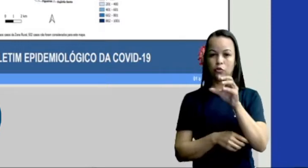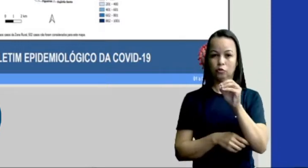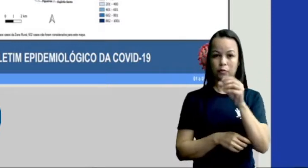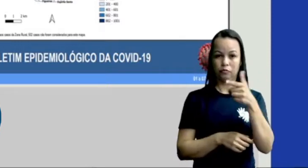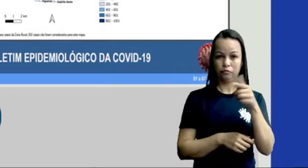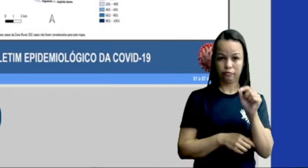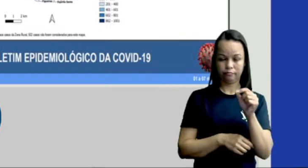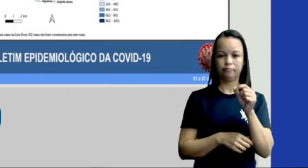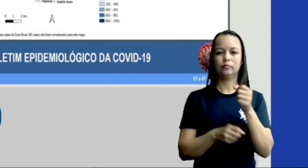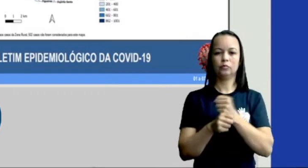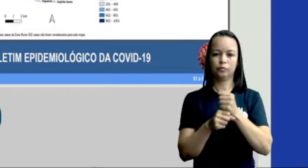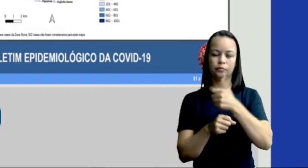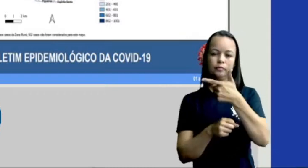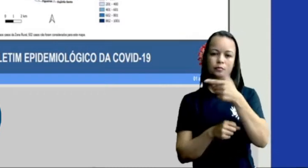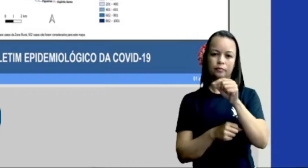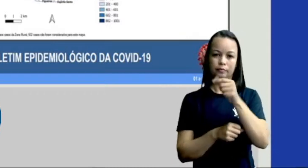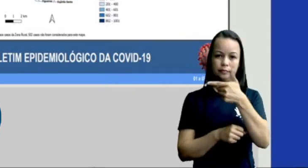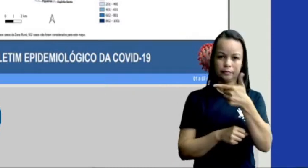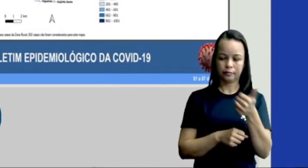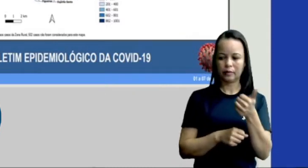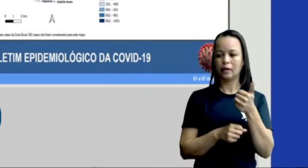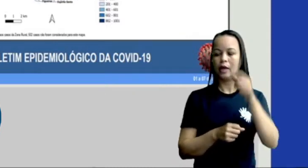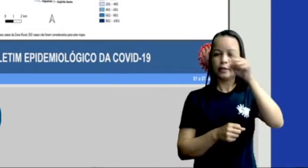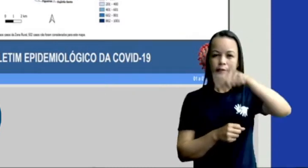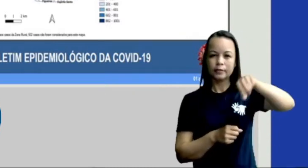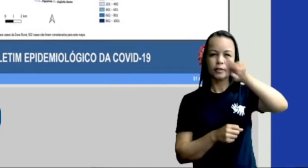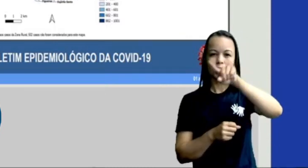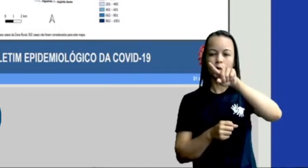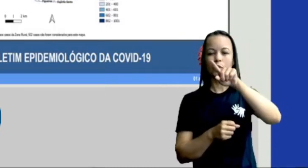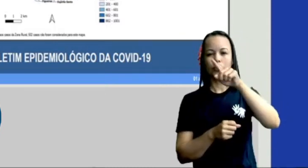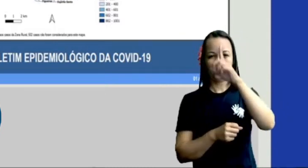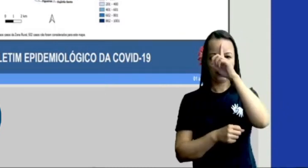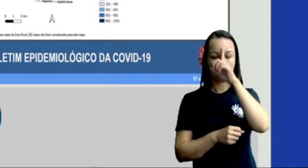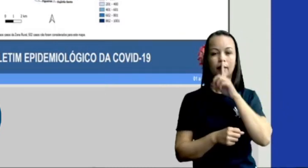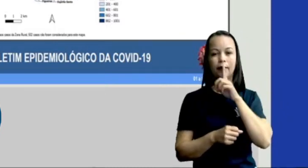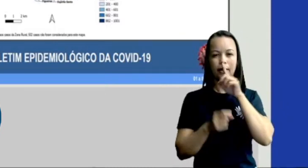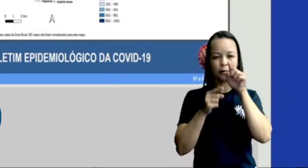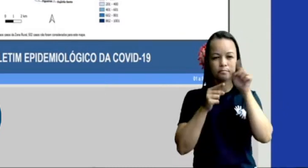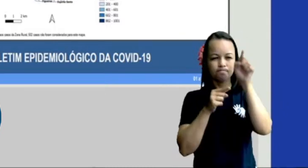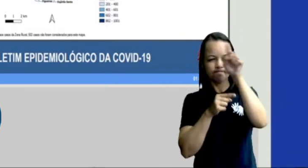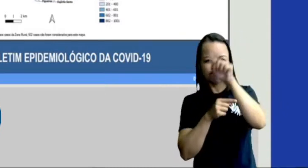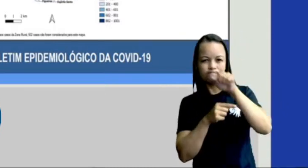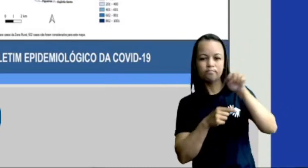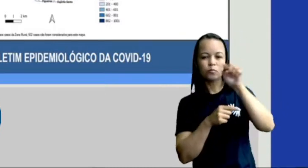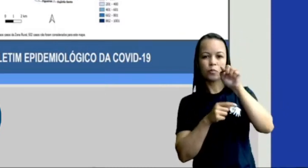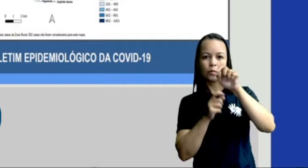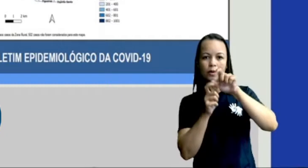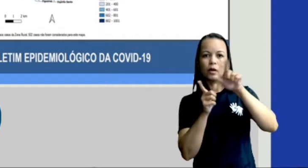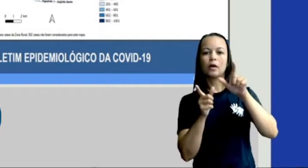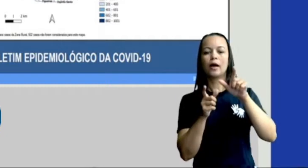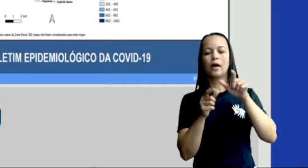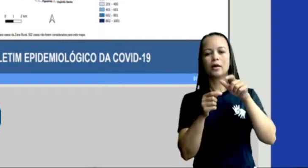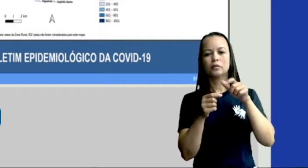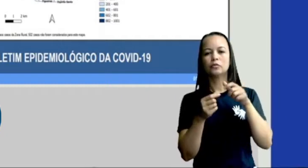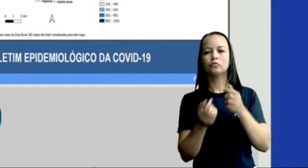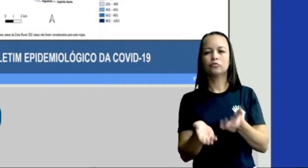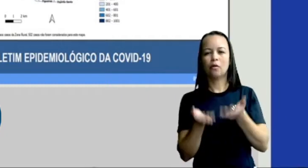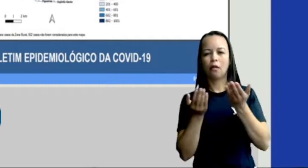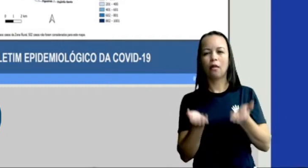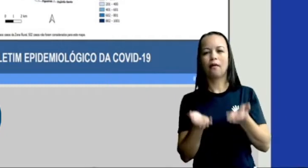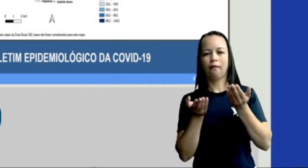vocês repararem, né, tem um círculozinho, esse círculo amarelo, né, essa parte amarela maior são os casos leves,